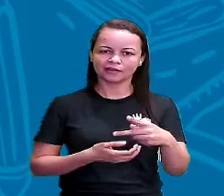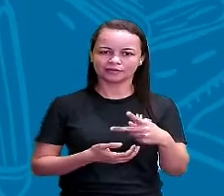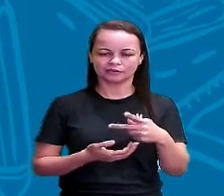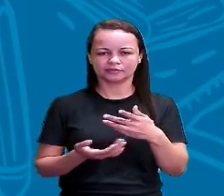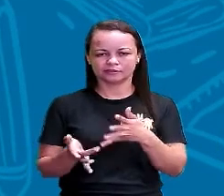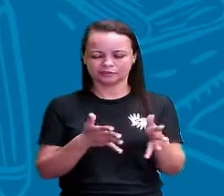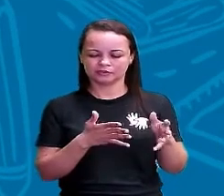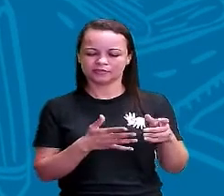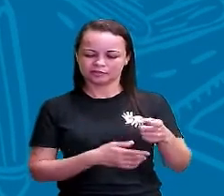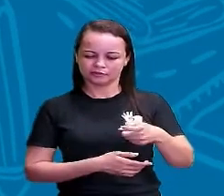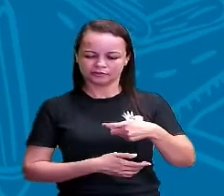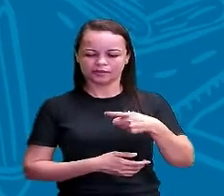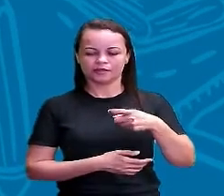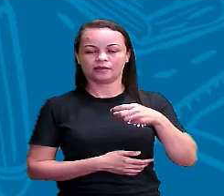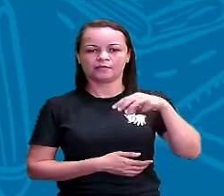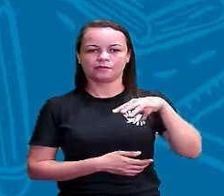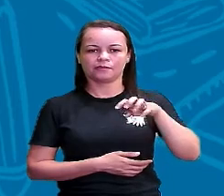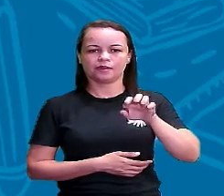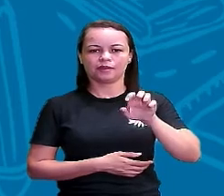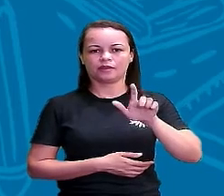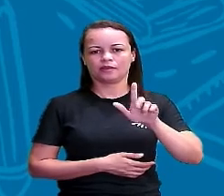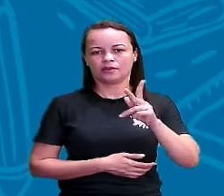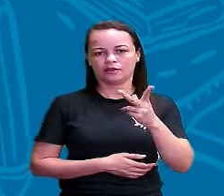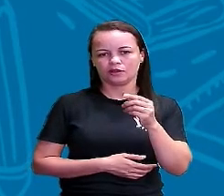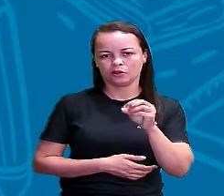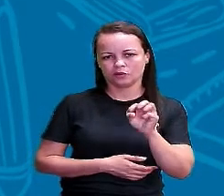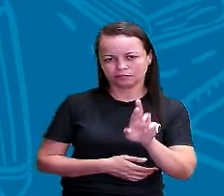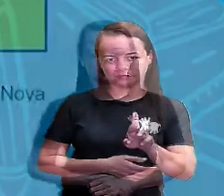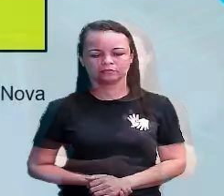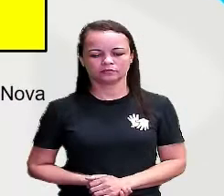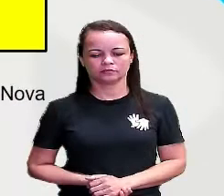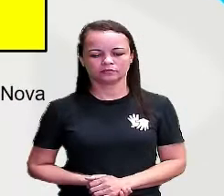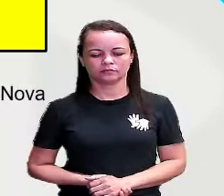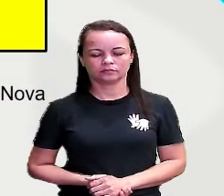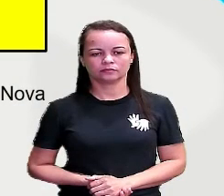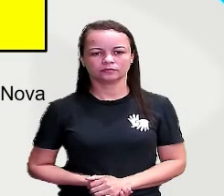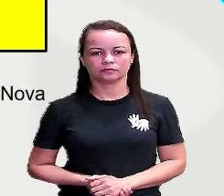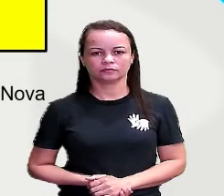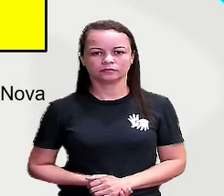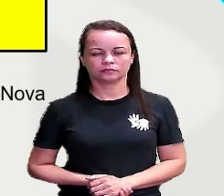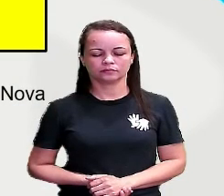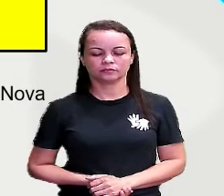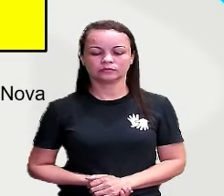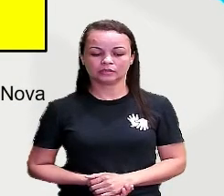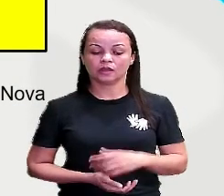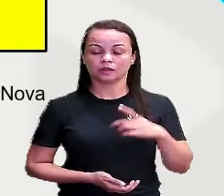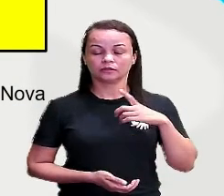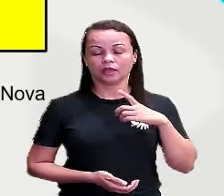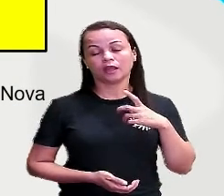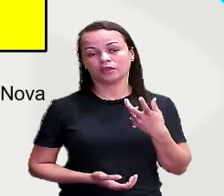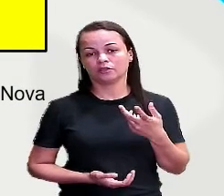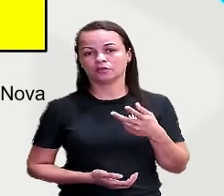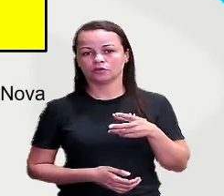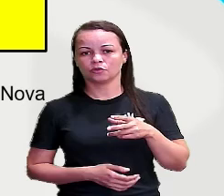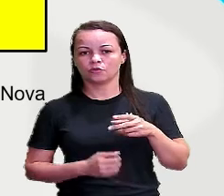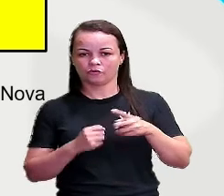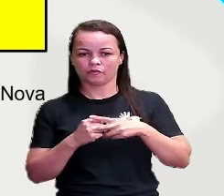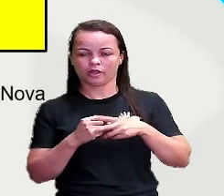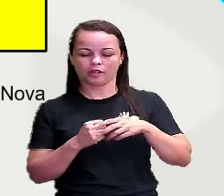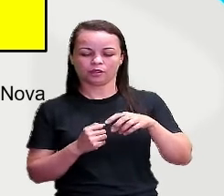melhor de roupa nova. Então temos aqui o verbo ser, conjugado ali.